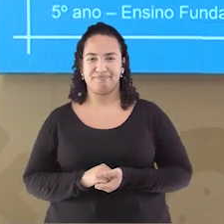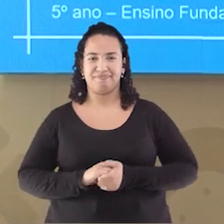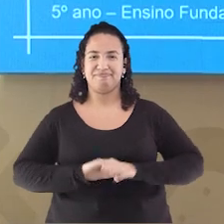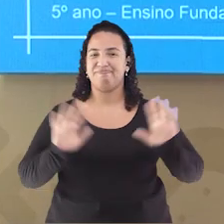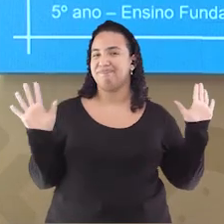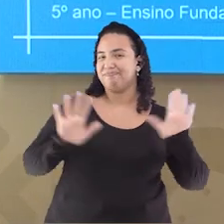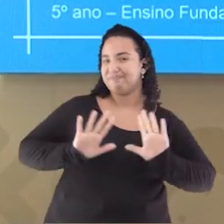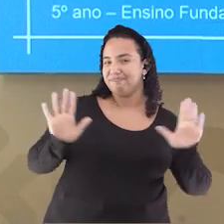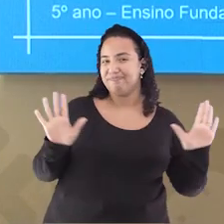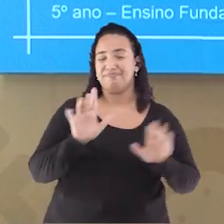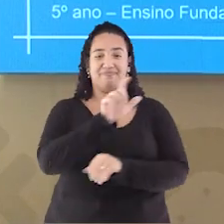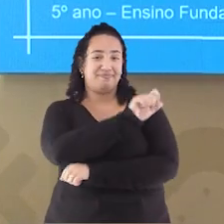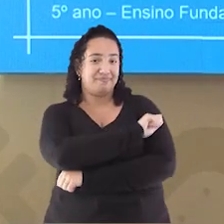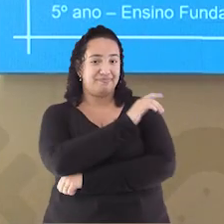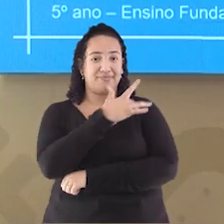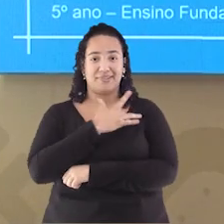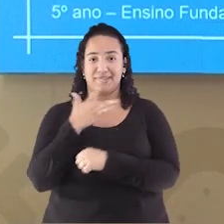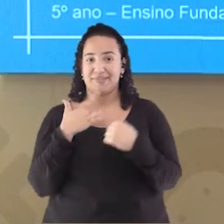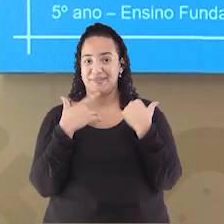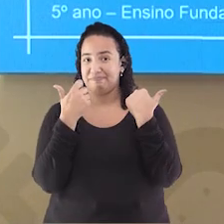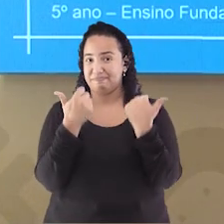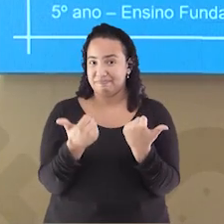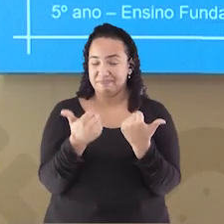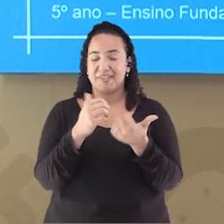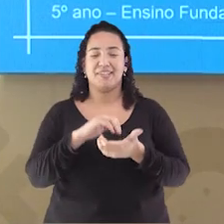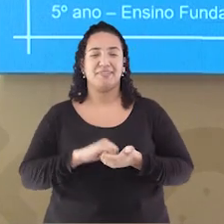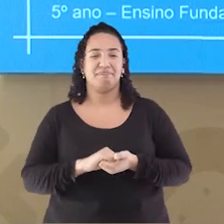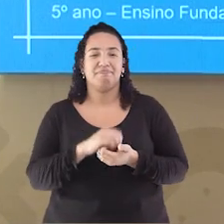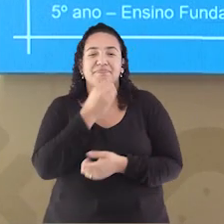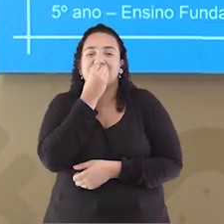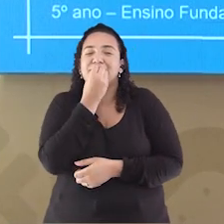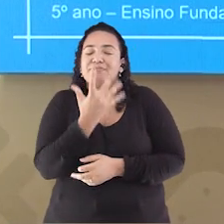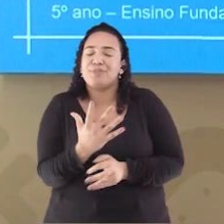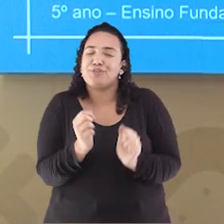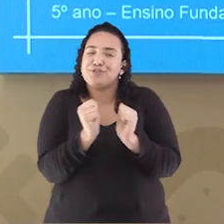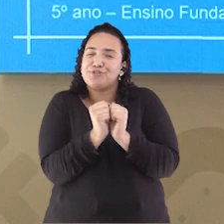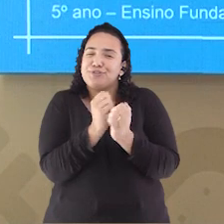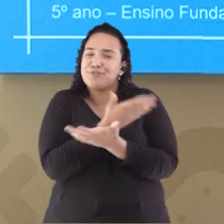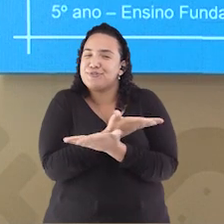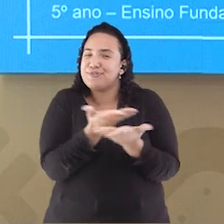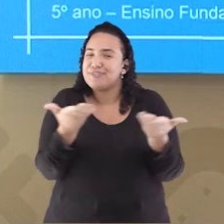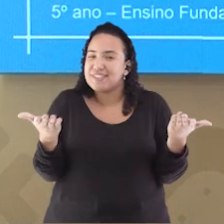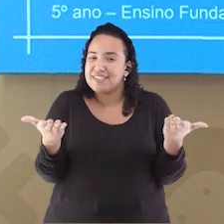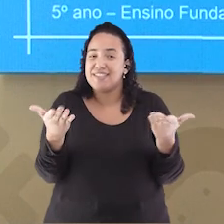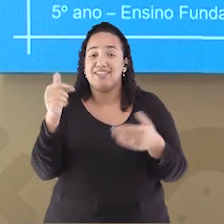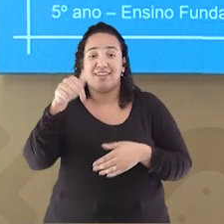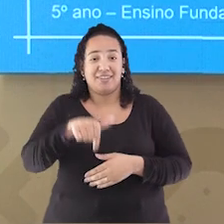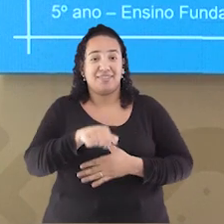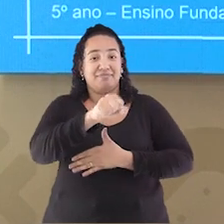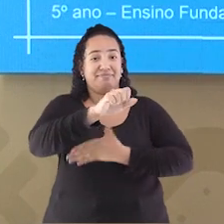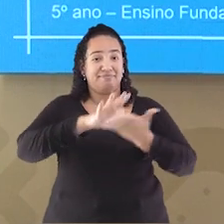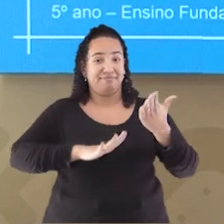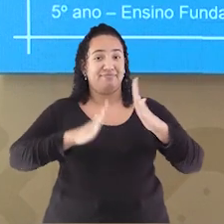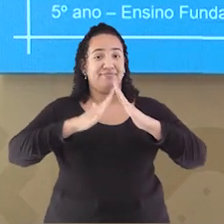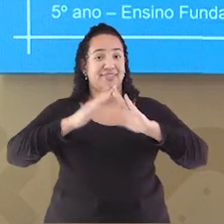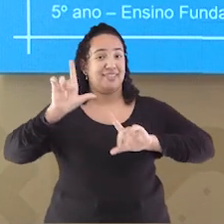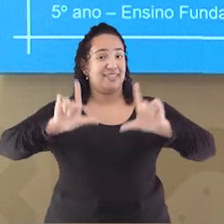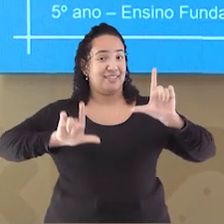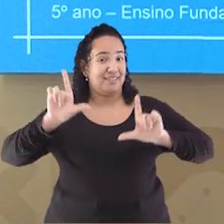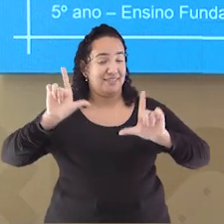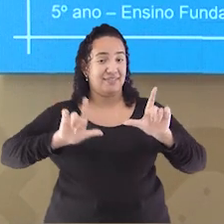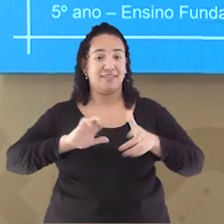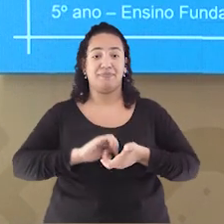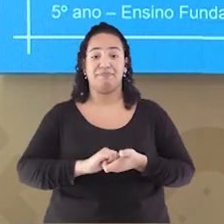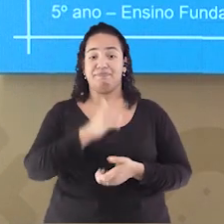Olá estudante, tudo bem com você? Que bom ter você aqui comigo no Dever em Casa na